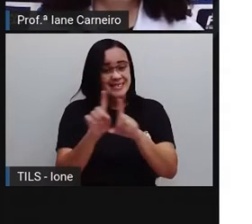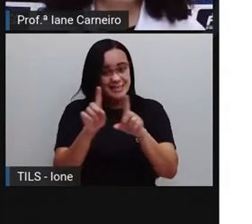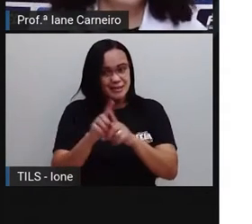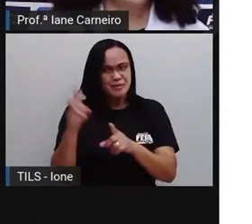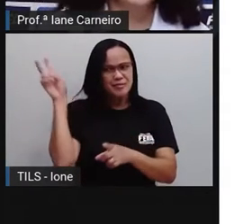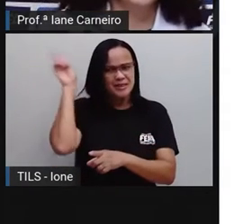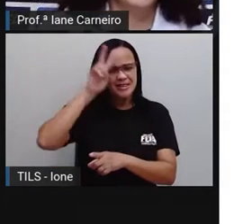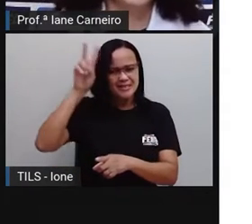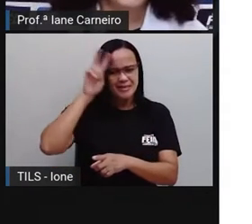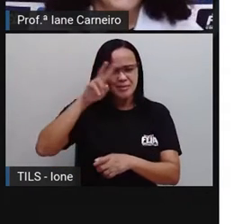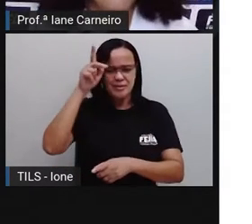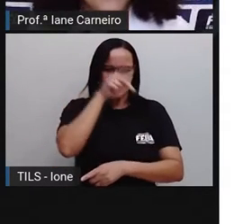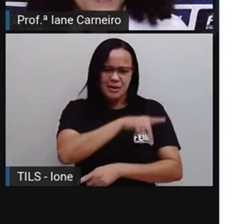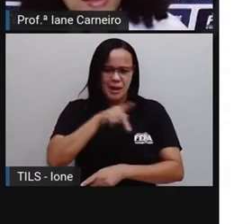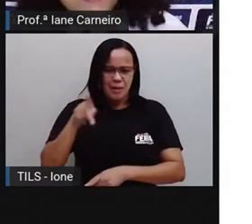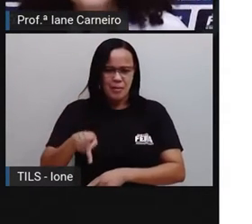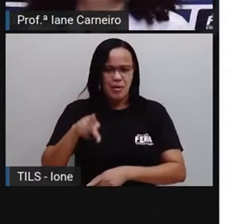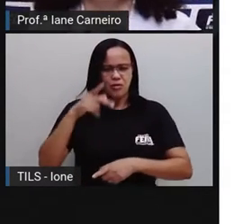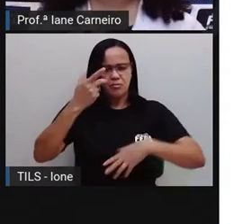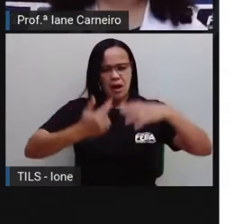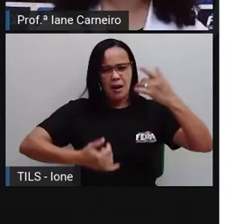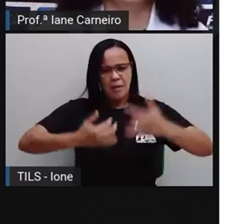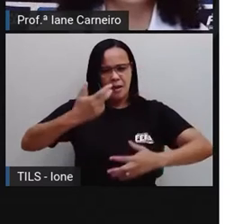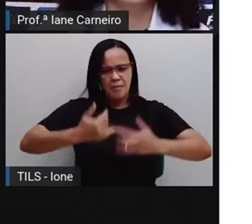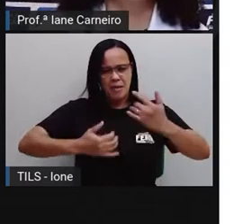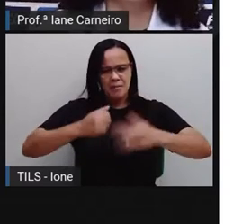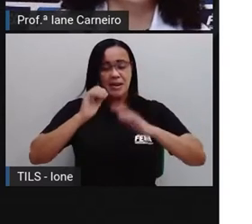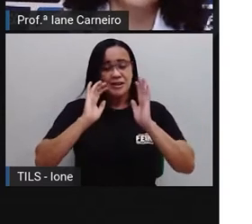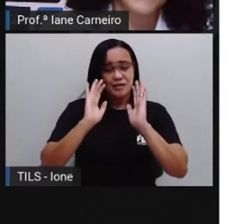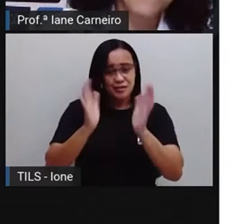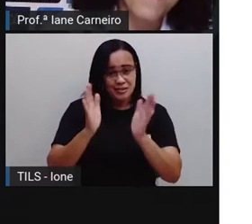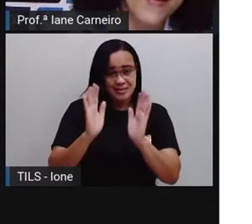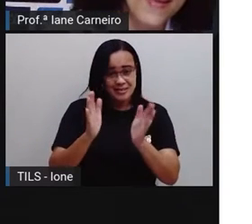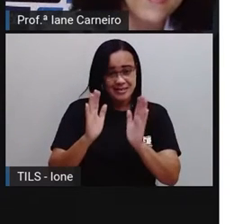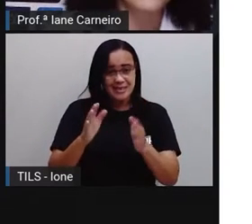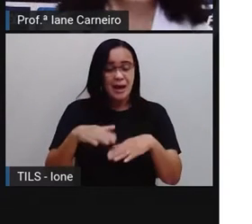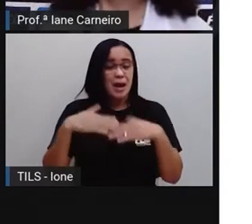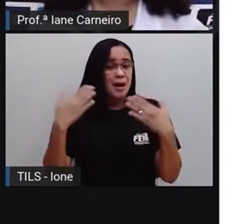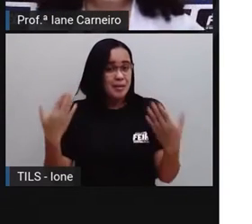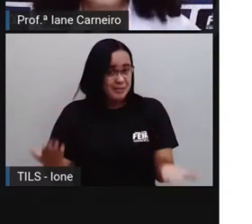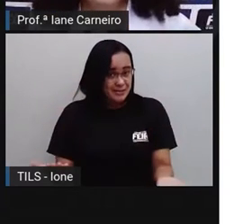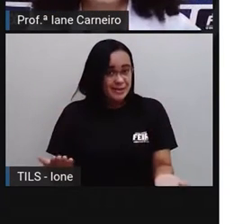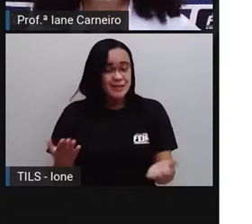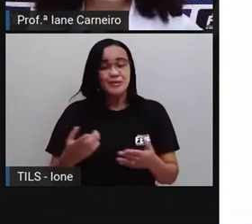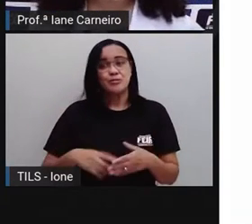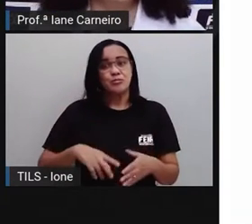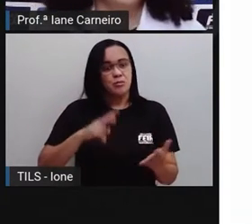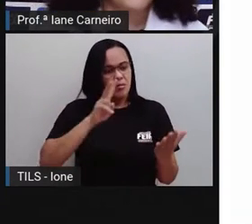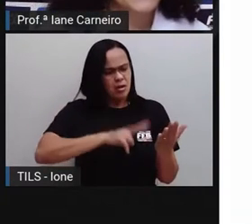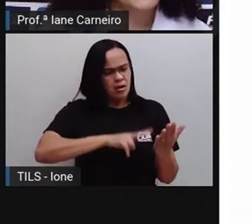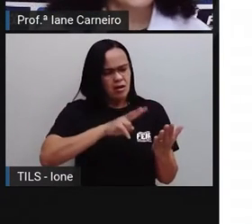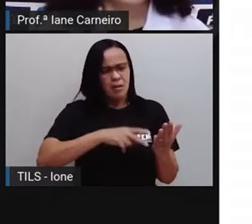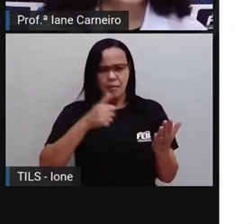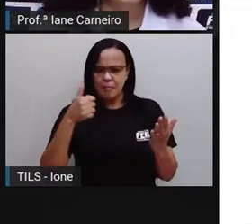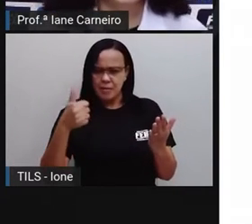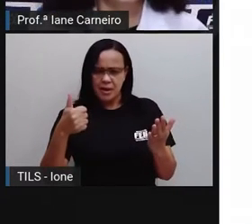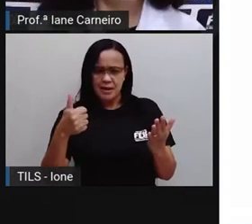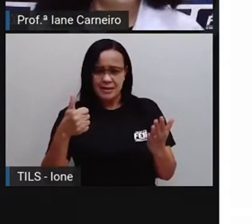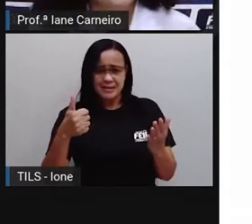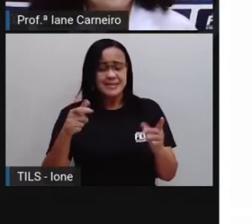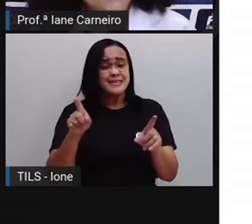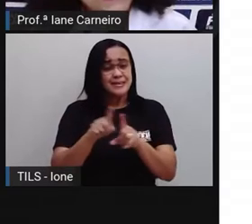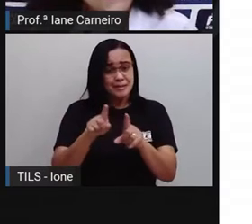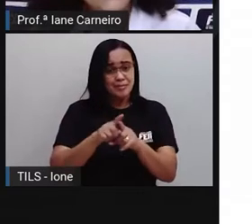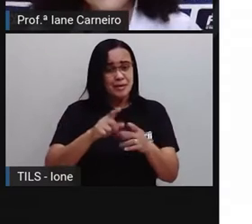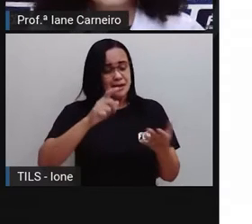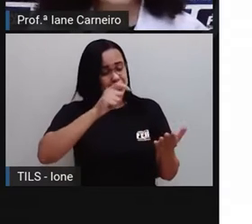Que para uma pessoa ler bem, ela precisa escrever bem. E para uma pessoa escrever bem, ela precisa ler